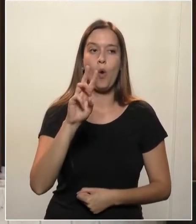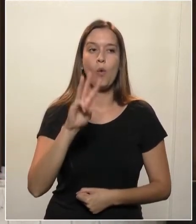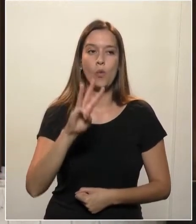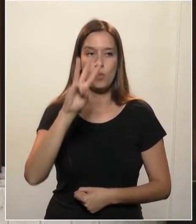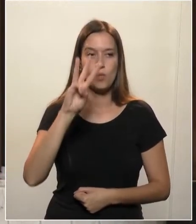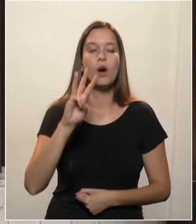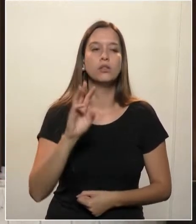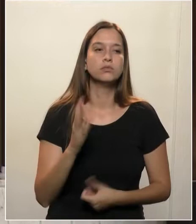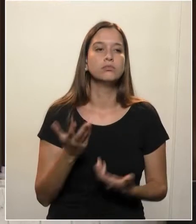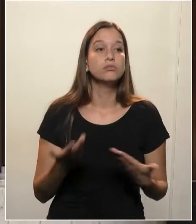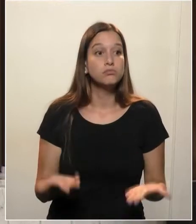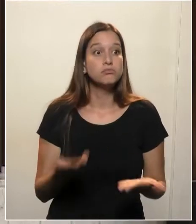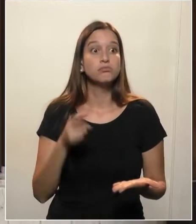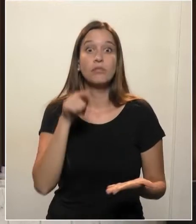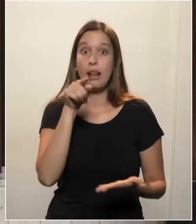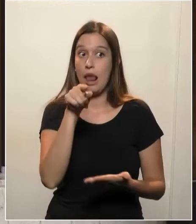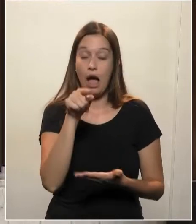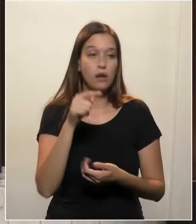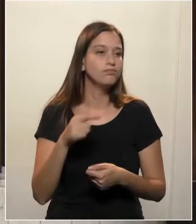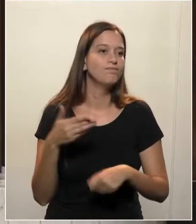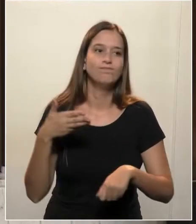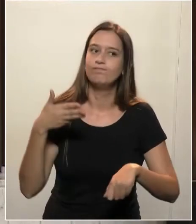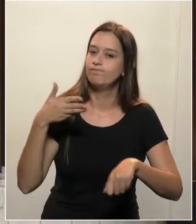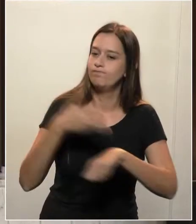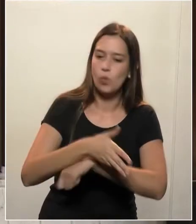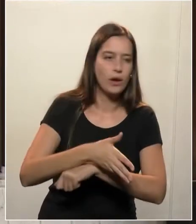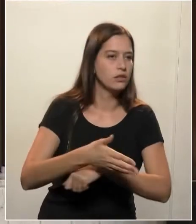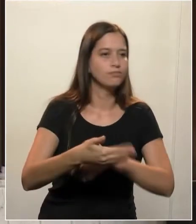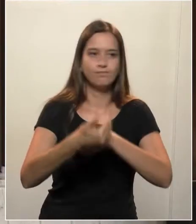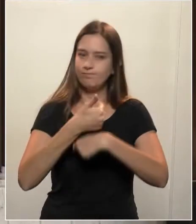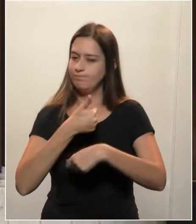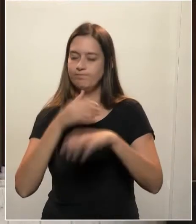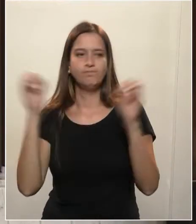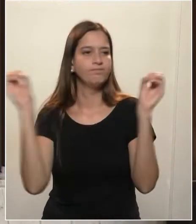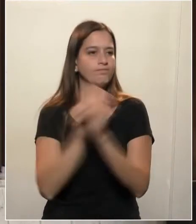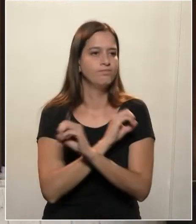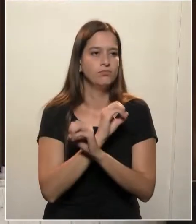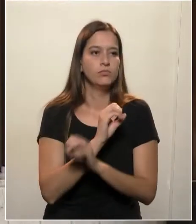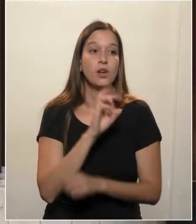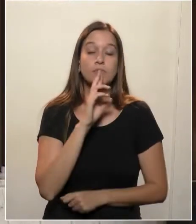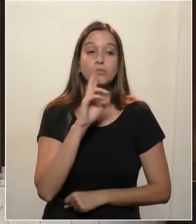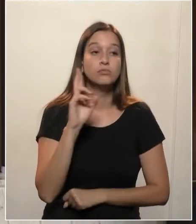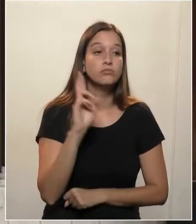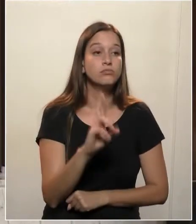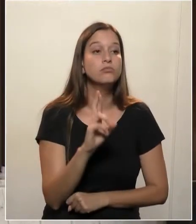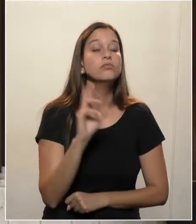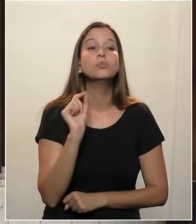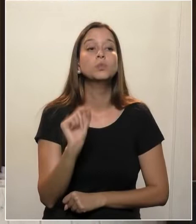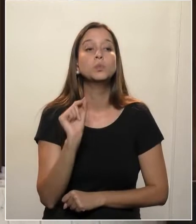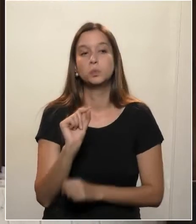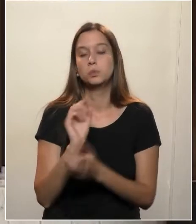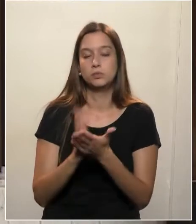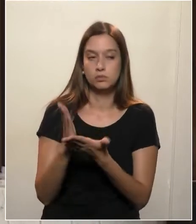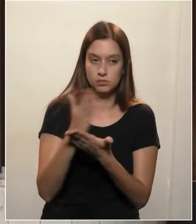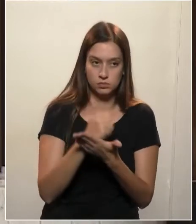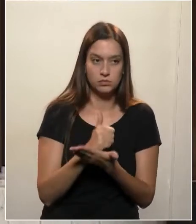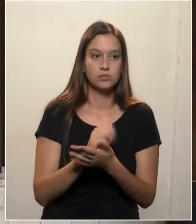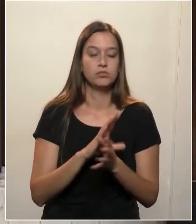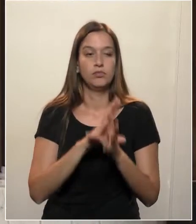E o resultado disso, da pesquisa que foi publicada agora,